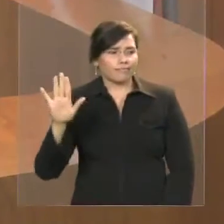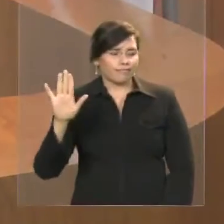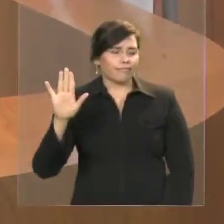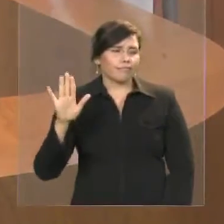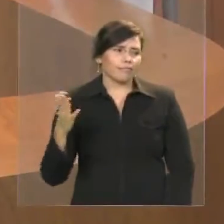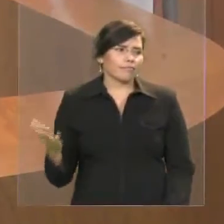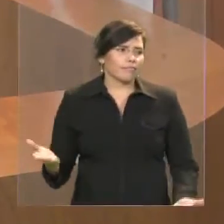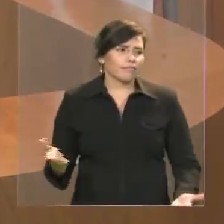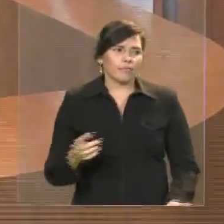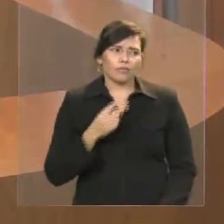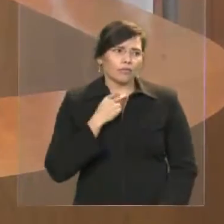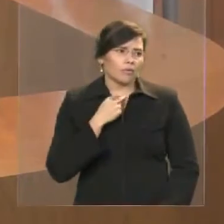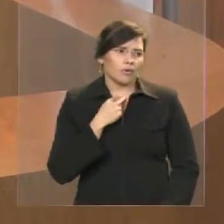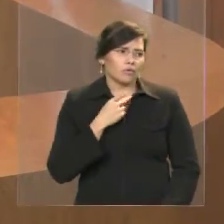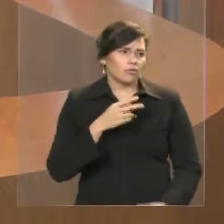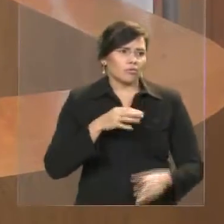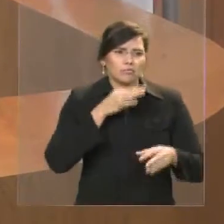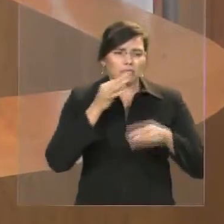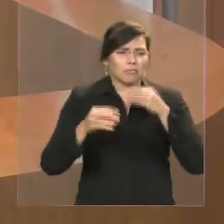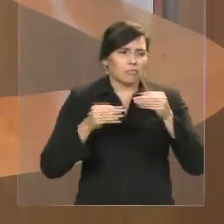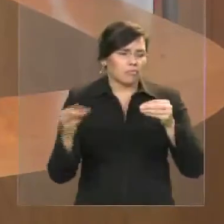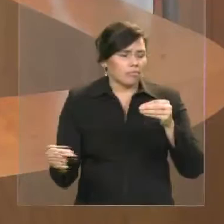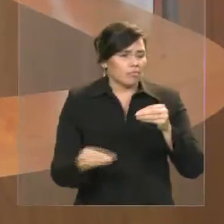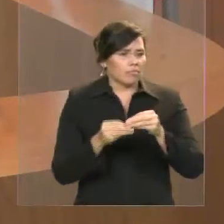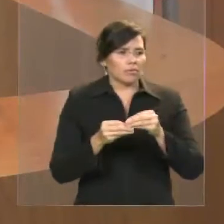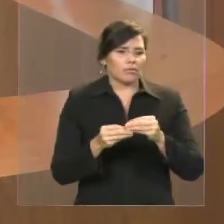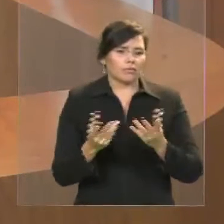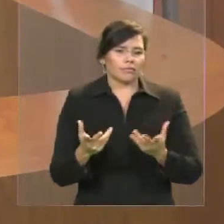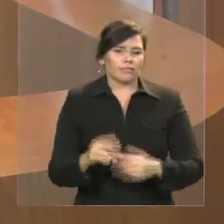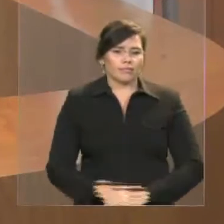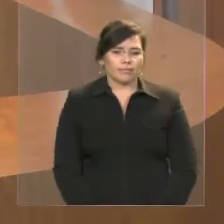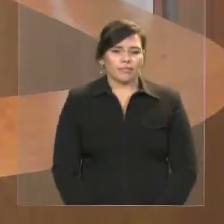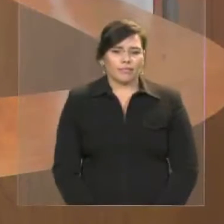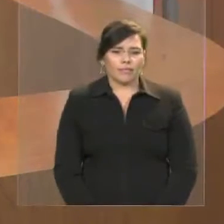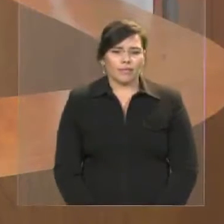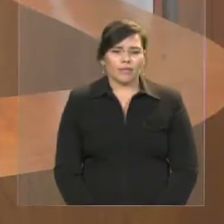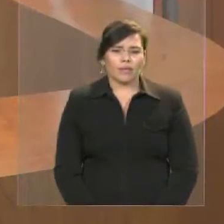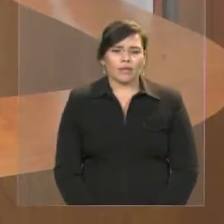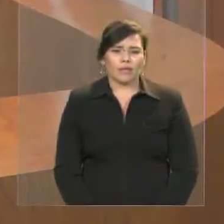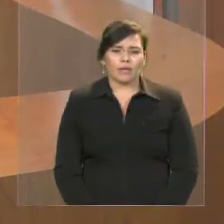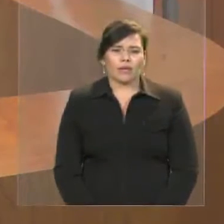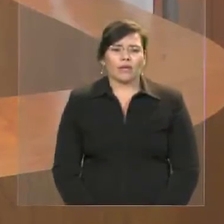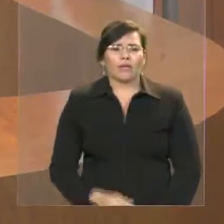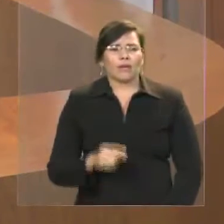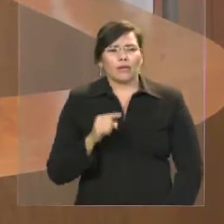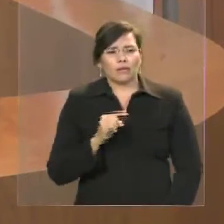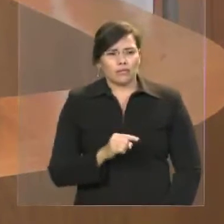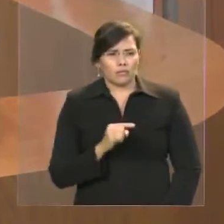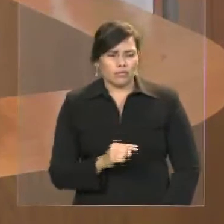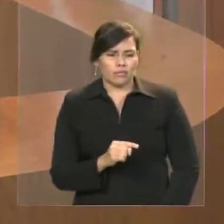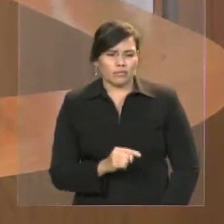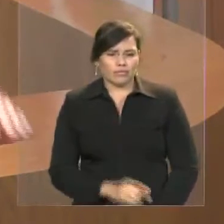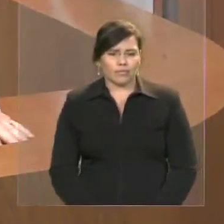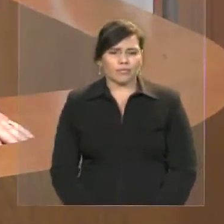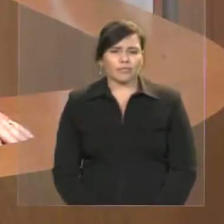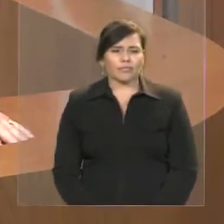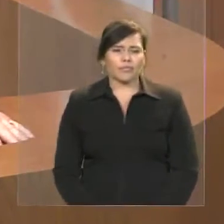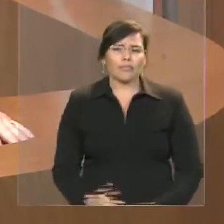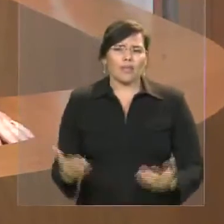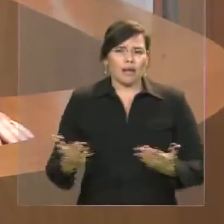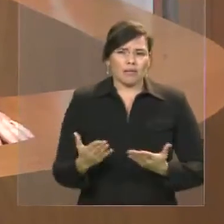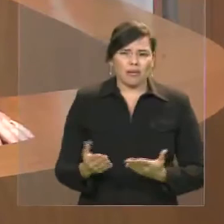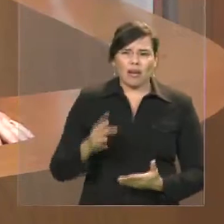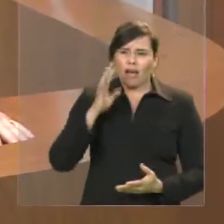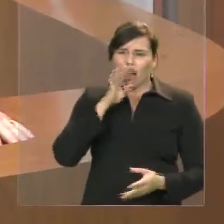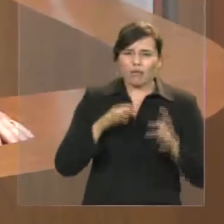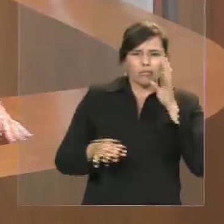vossa excelência não vê, por má vontade política, por perceber que o candidato de vossa excelência está na iminência de sofrer mais